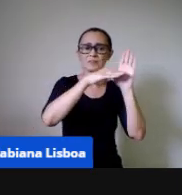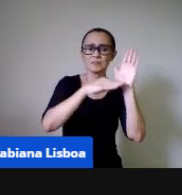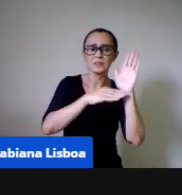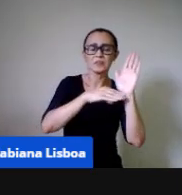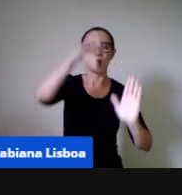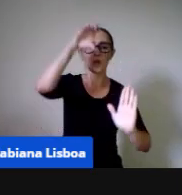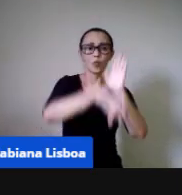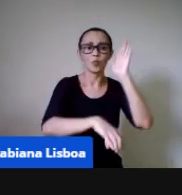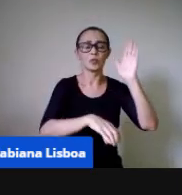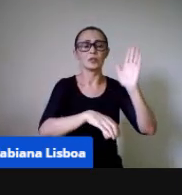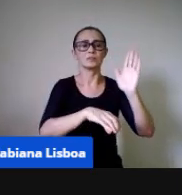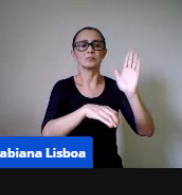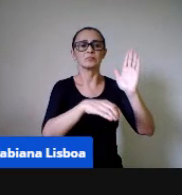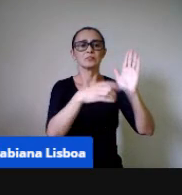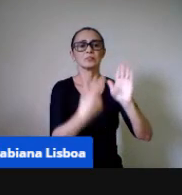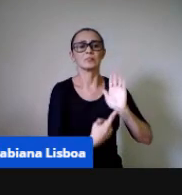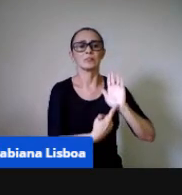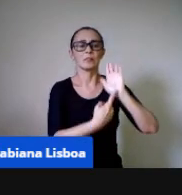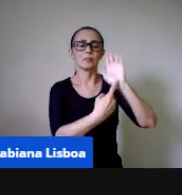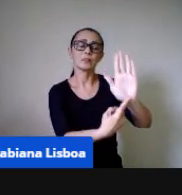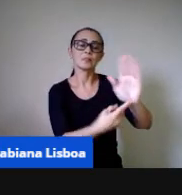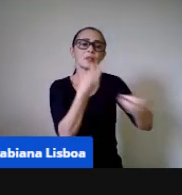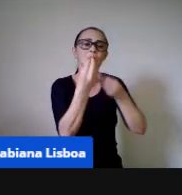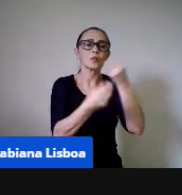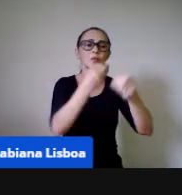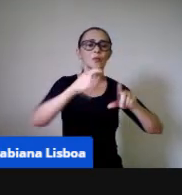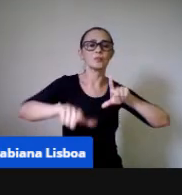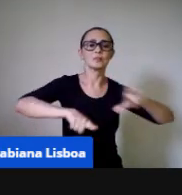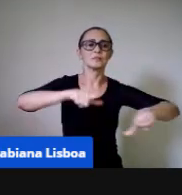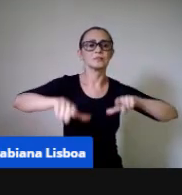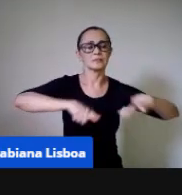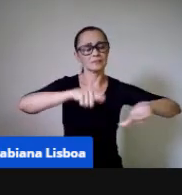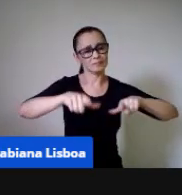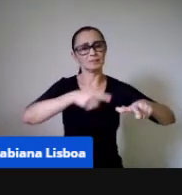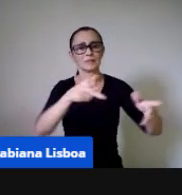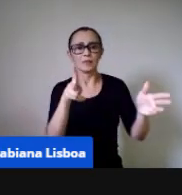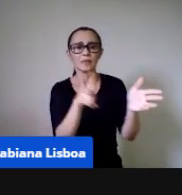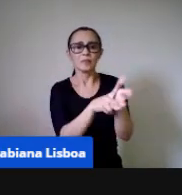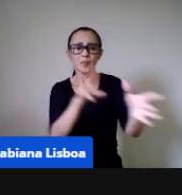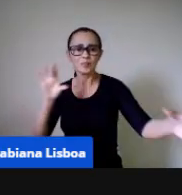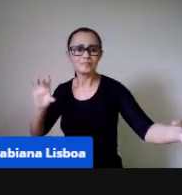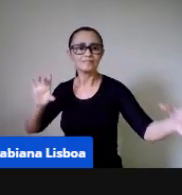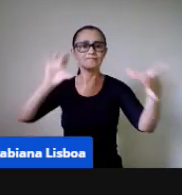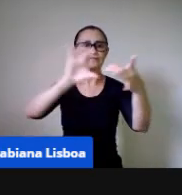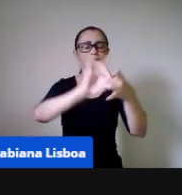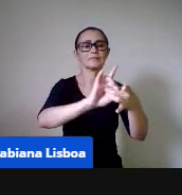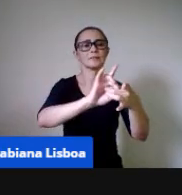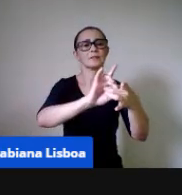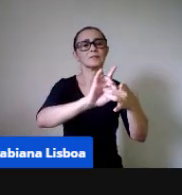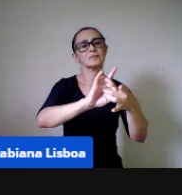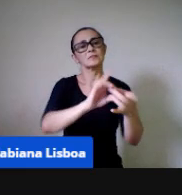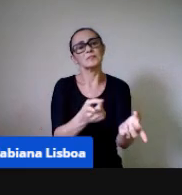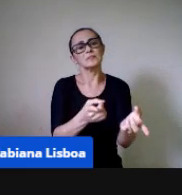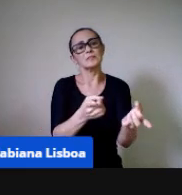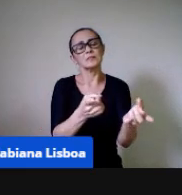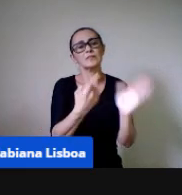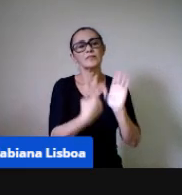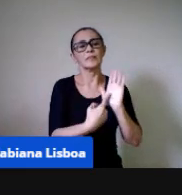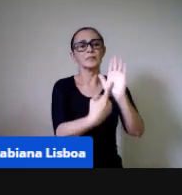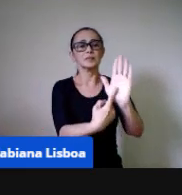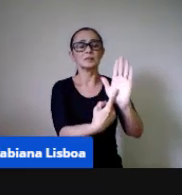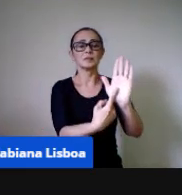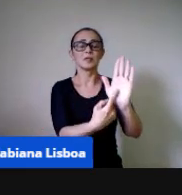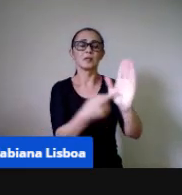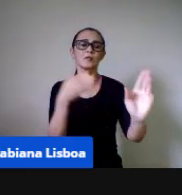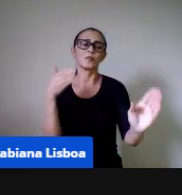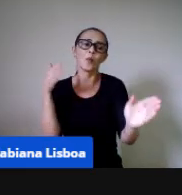sinalização desse trabalho também integrado. E ele vem sinalizando, né, que a finalidade